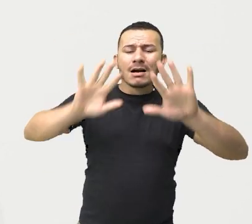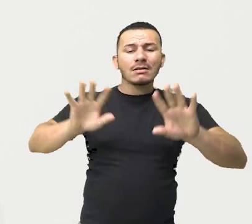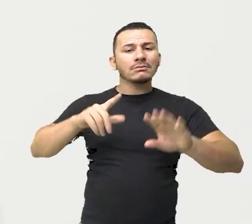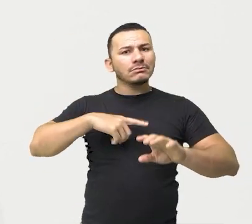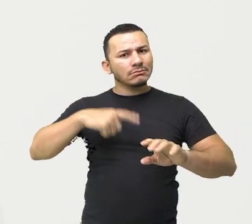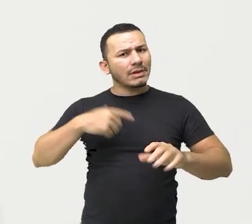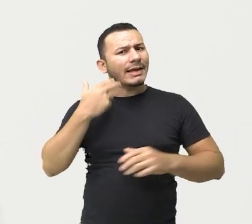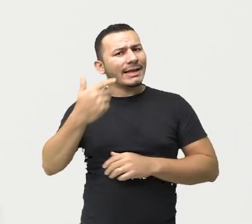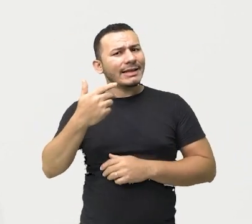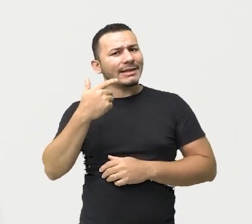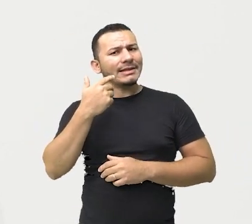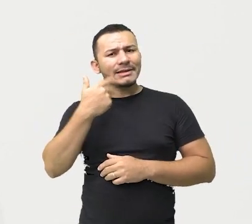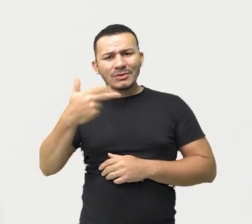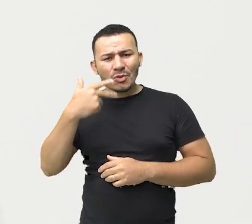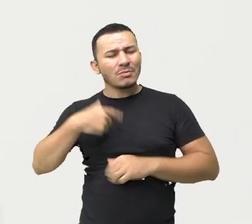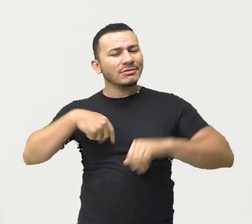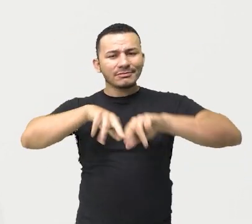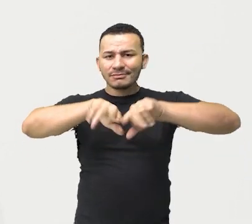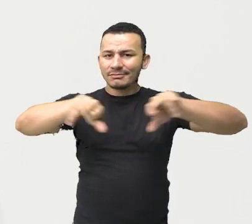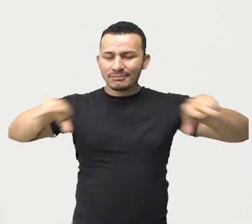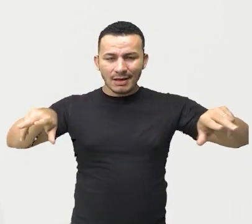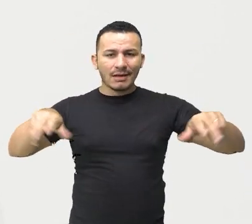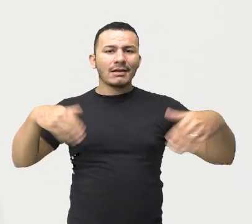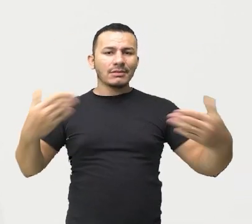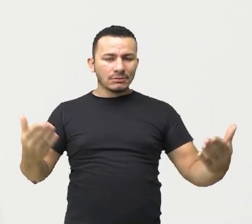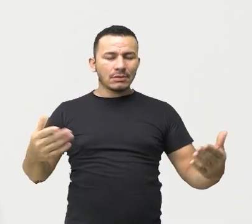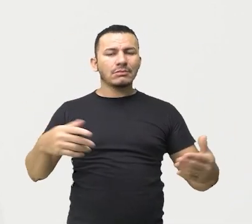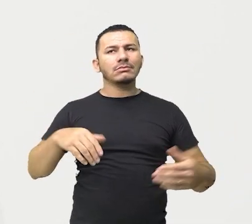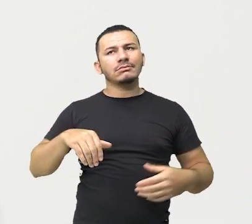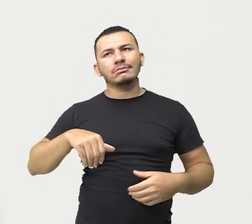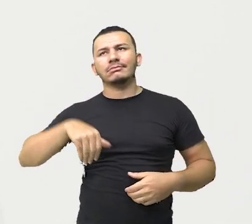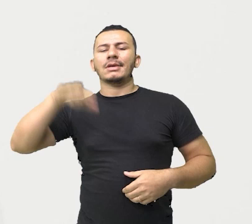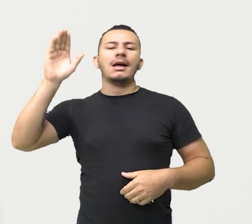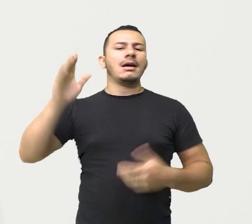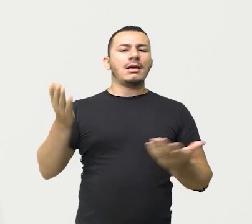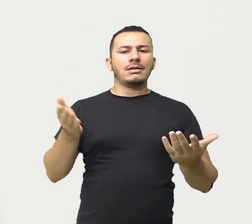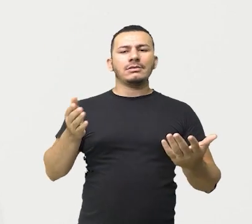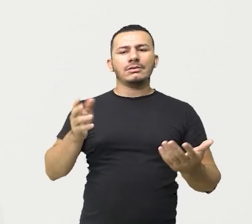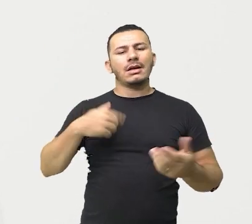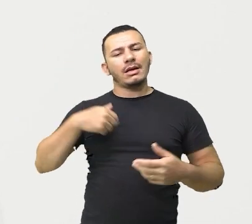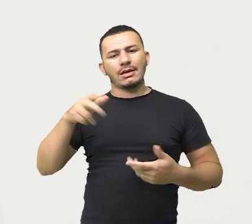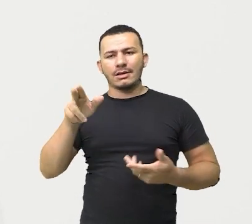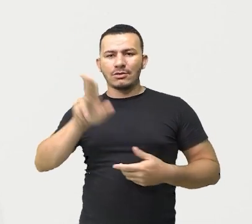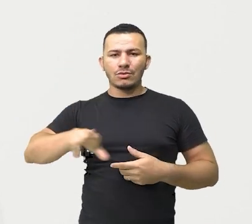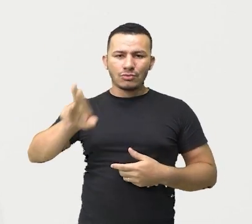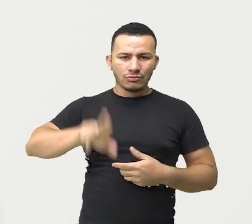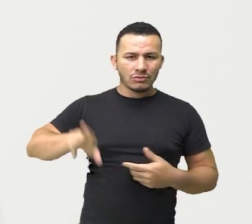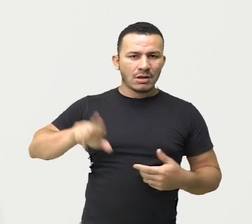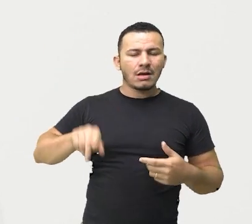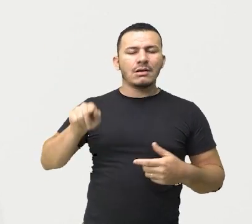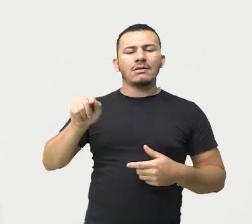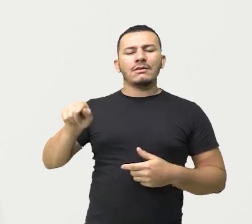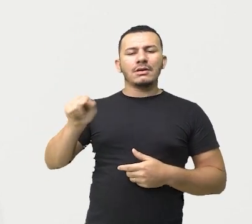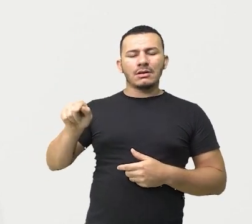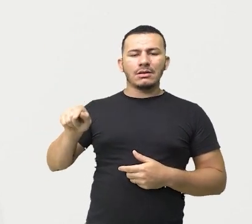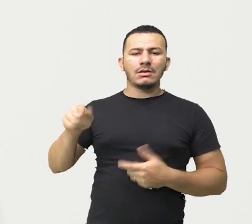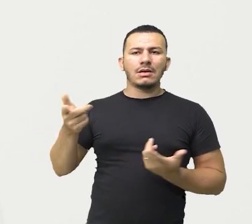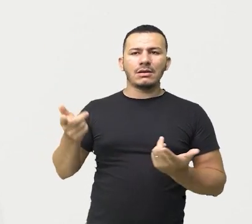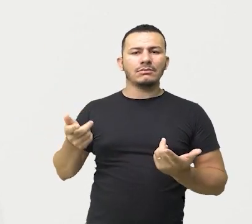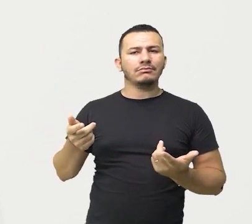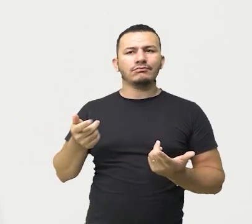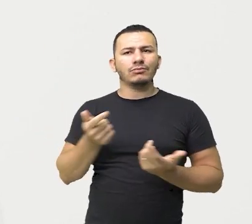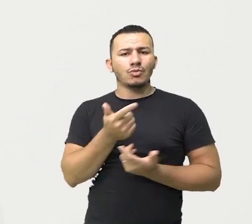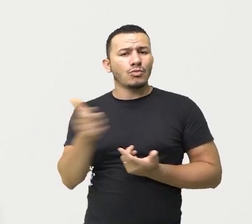muitas línguas eram faladas. Muitas delas, a maioria, certo? A maioria, no caso, não